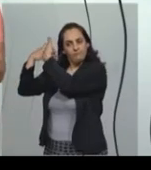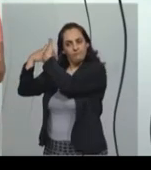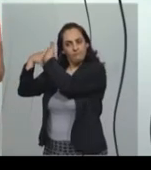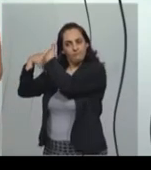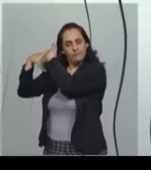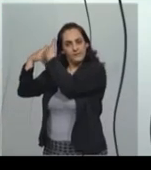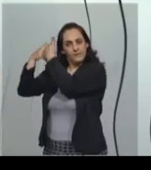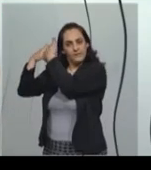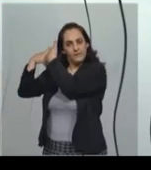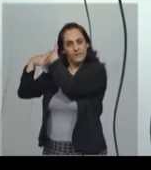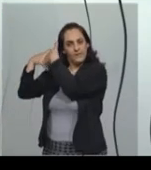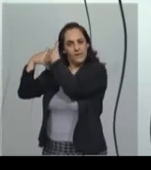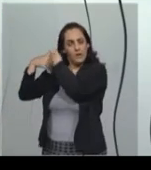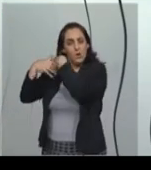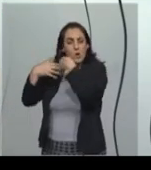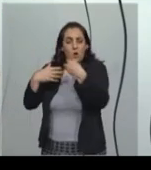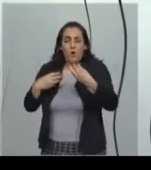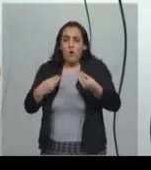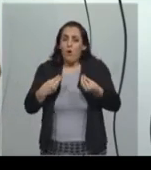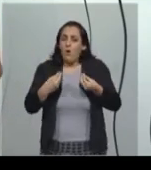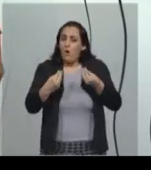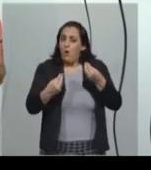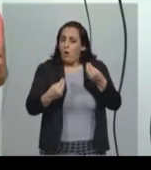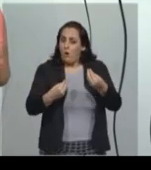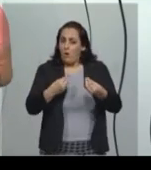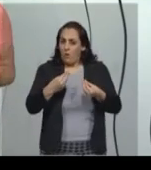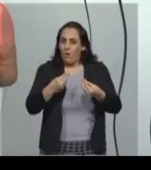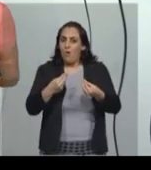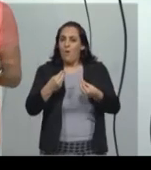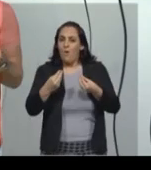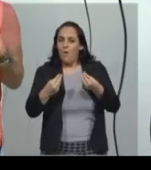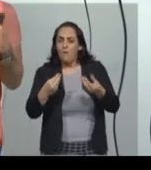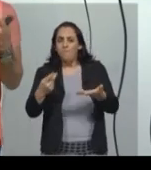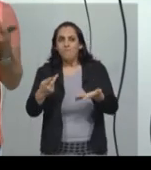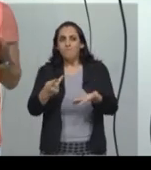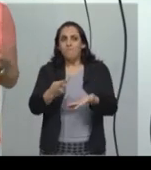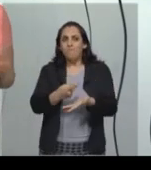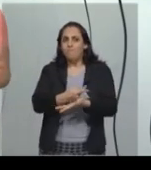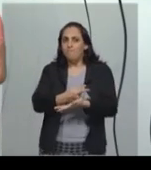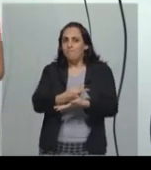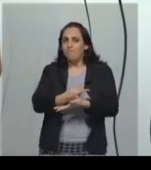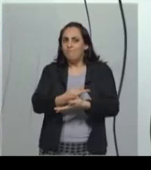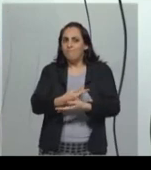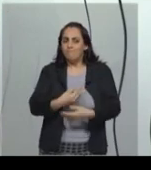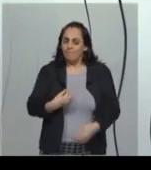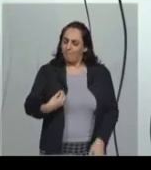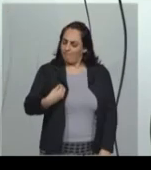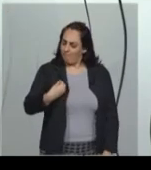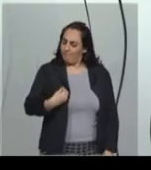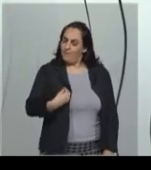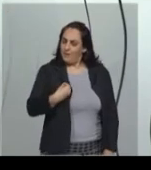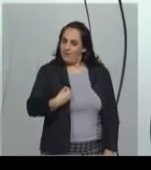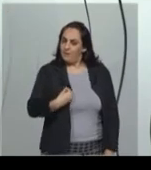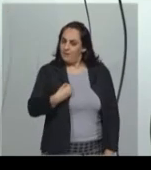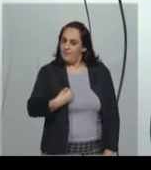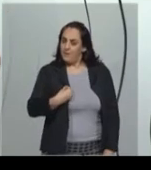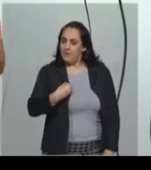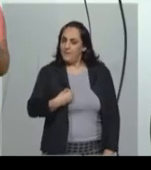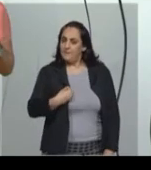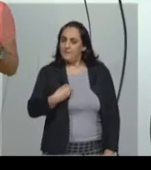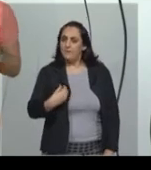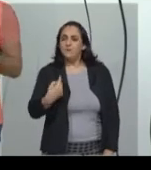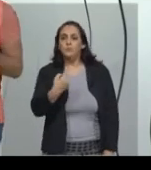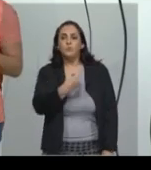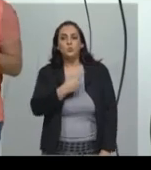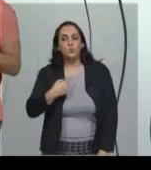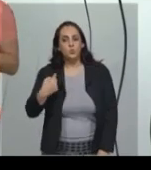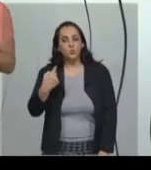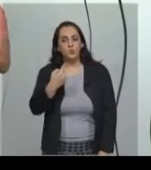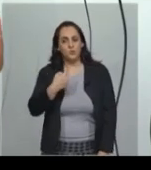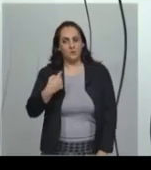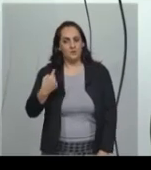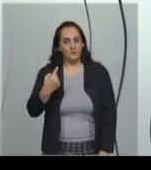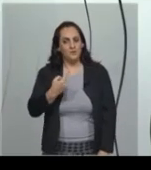presença no município, da nossa presença na cidade ou na zona rural que nós vivemos. nós pensamos o